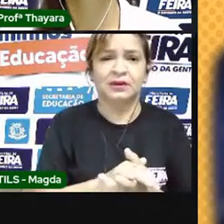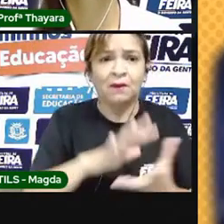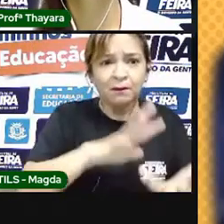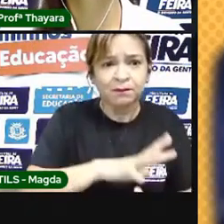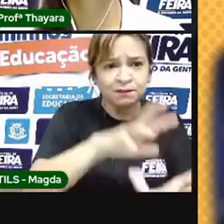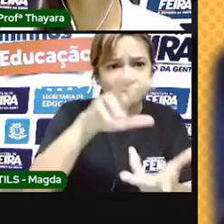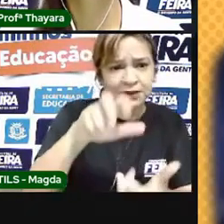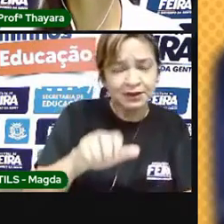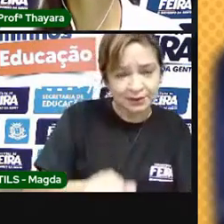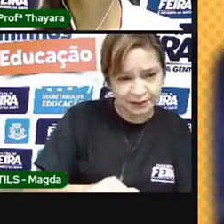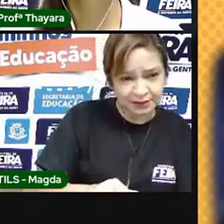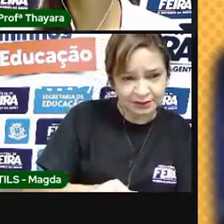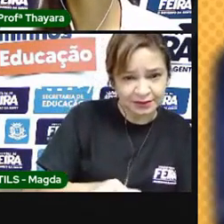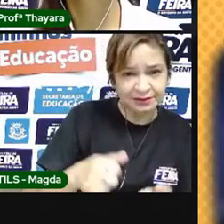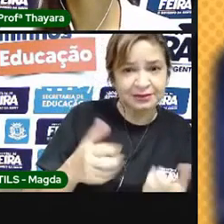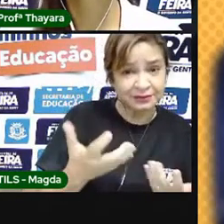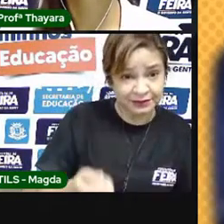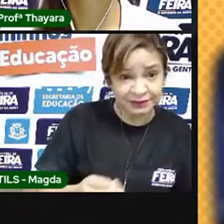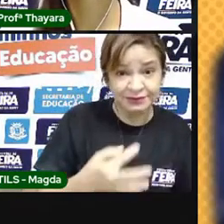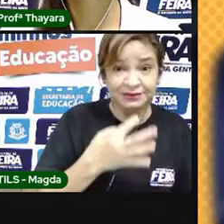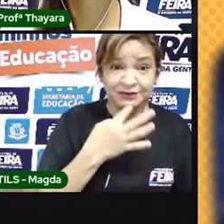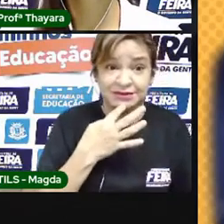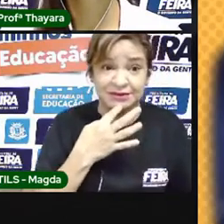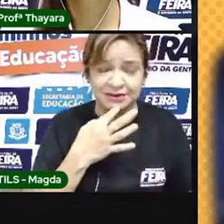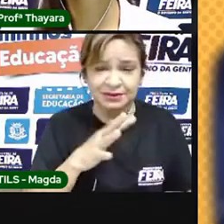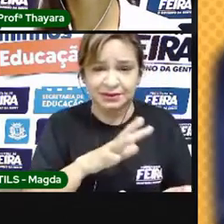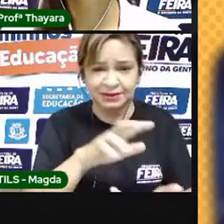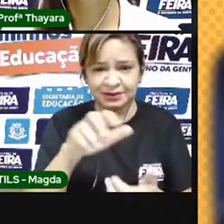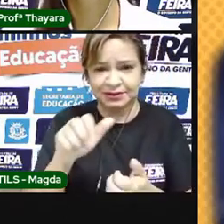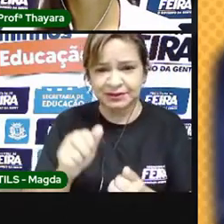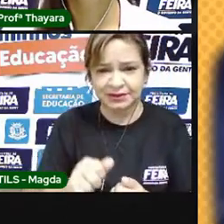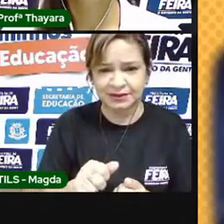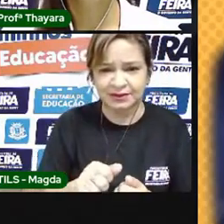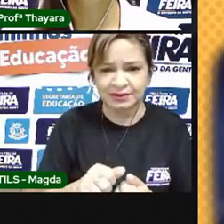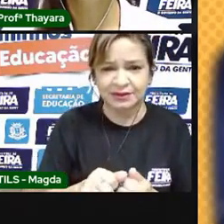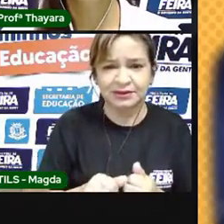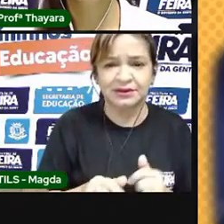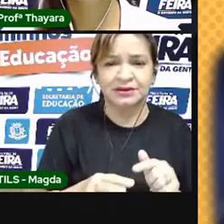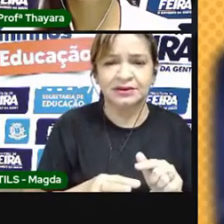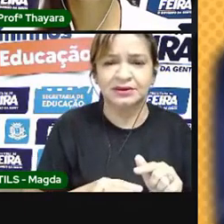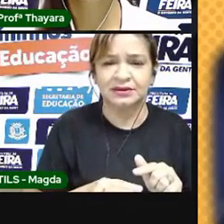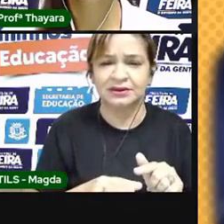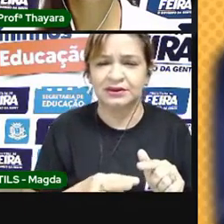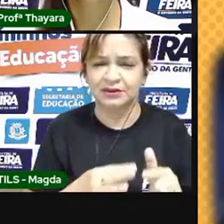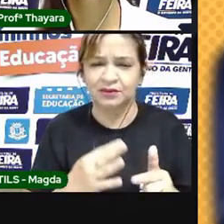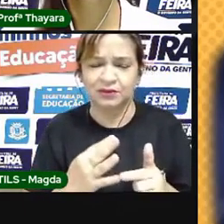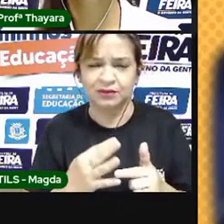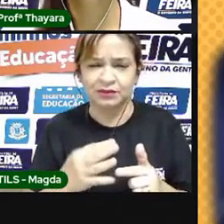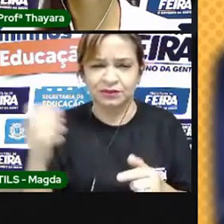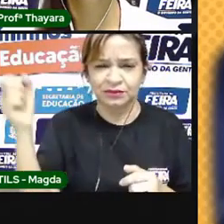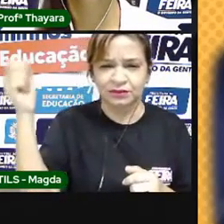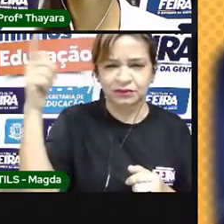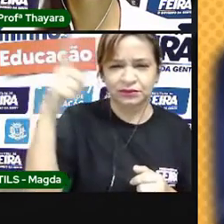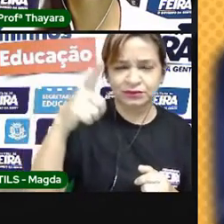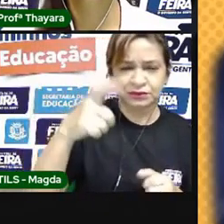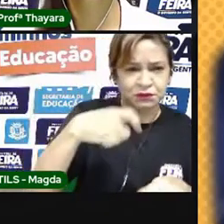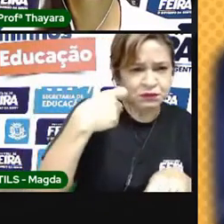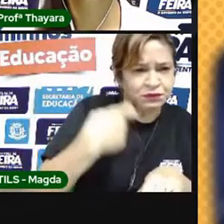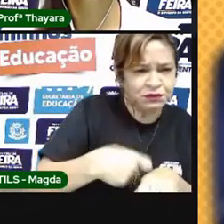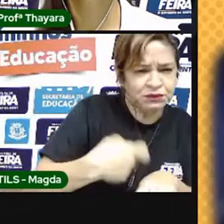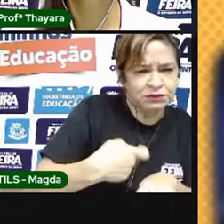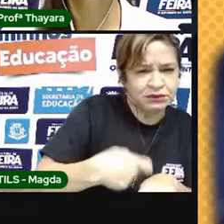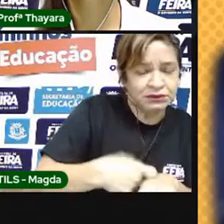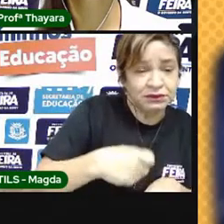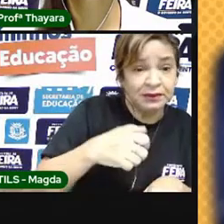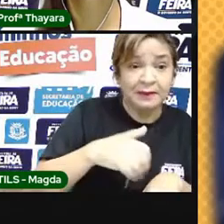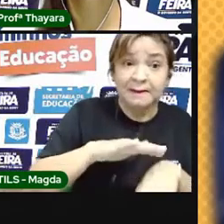Terra. A Terra é o terceiro planeta a partir do Sol. É um planeta rochoso, mas sua